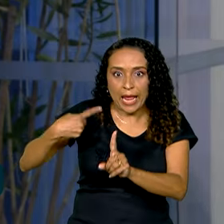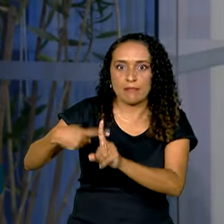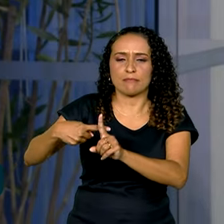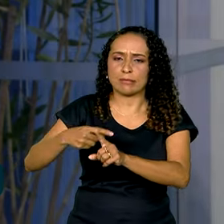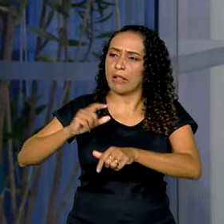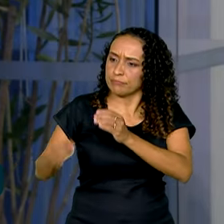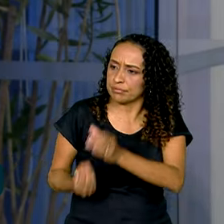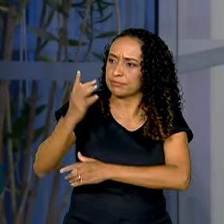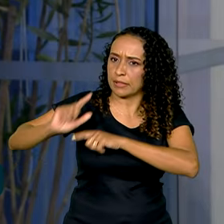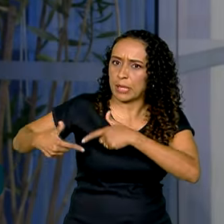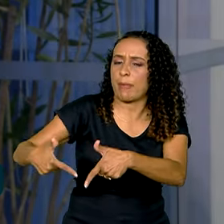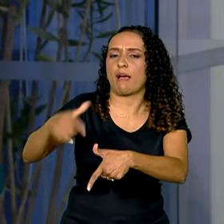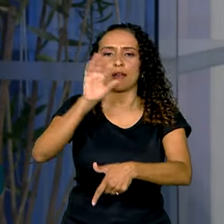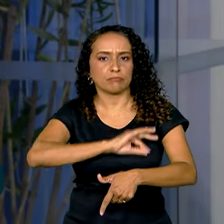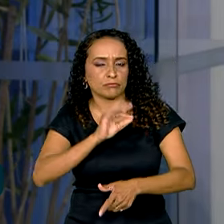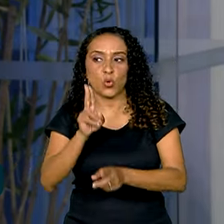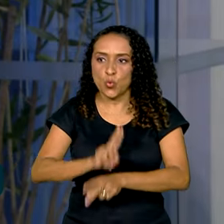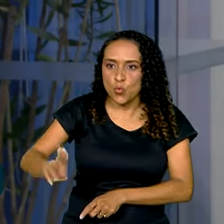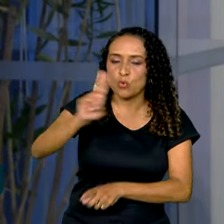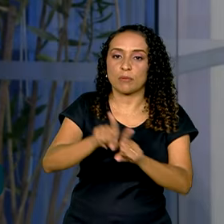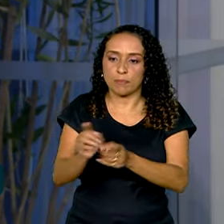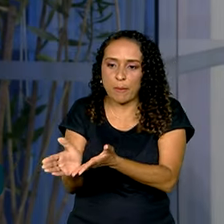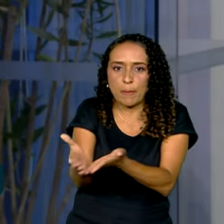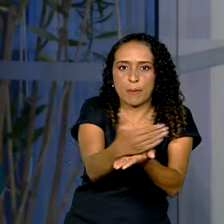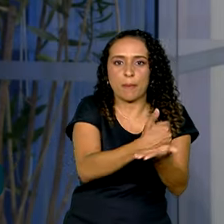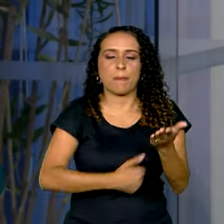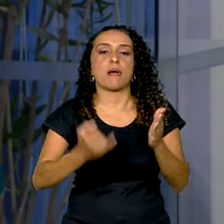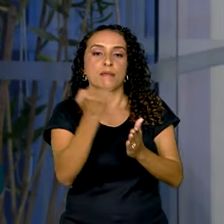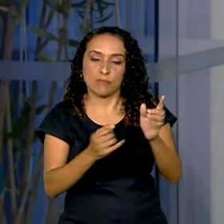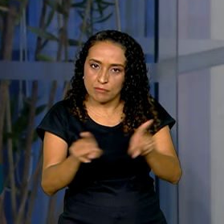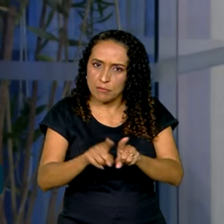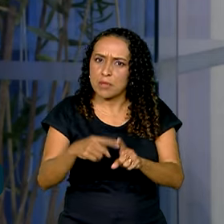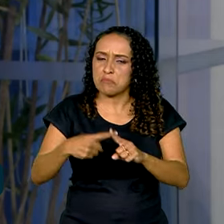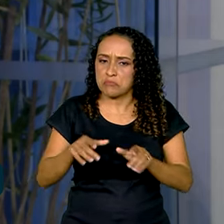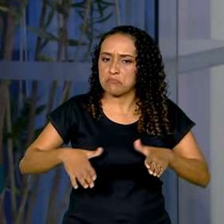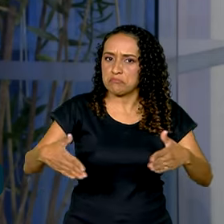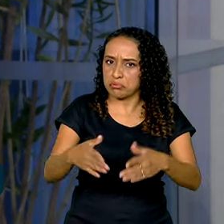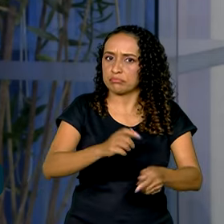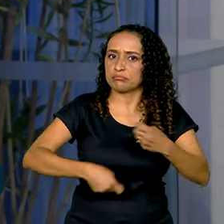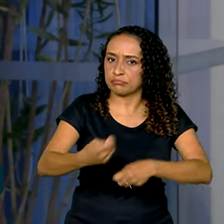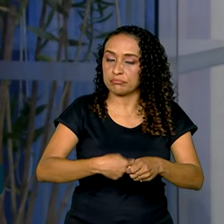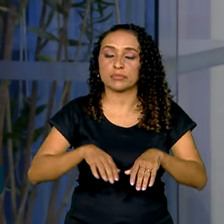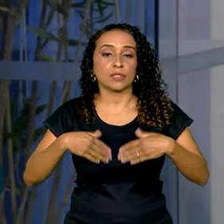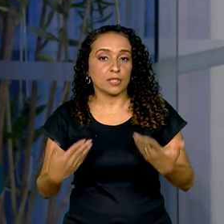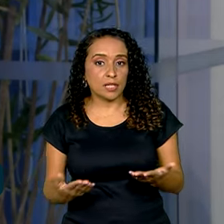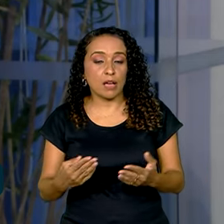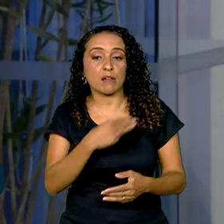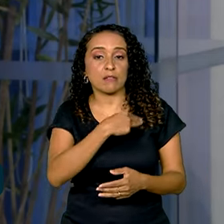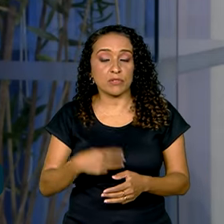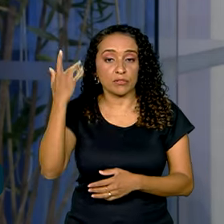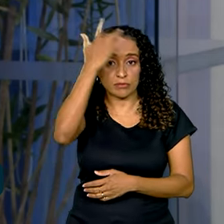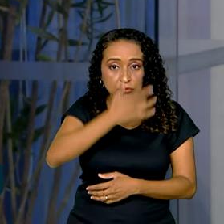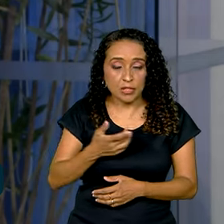mais emprego, gera mais renda, gera mais consumo, mais arrecadação de impostos, por conta da própria atividade econômica. Então, segundo o ministro da